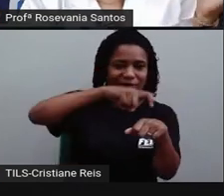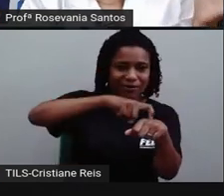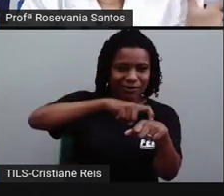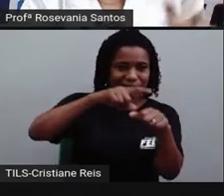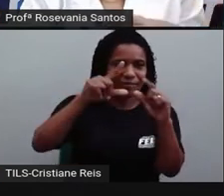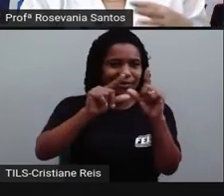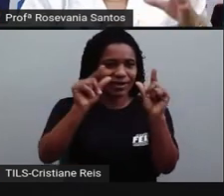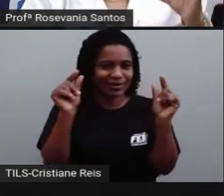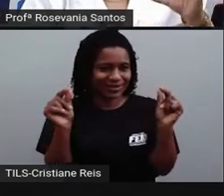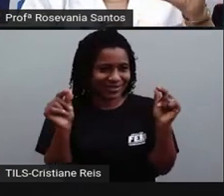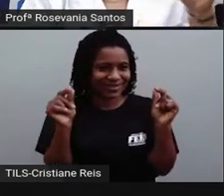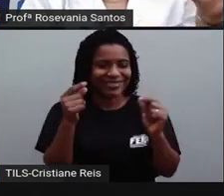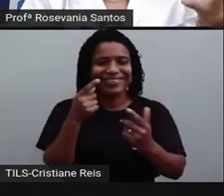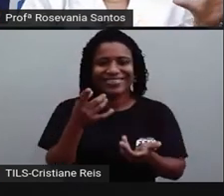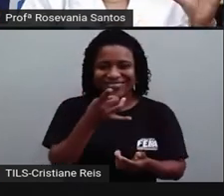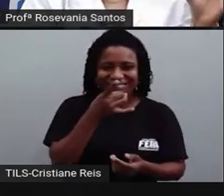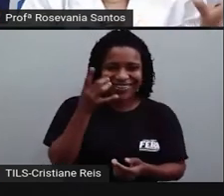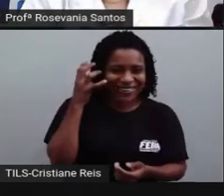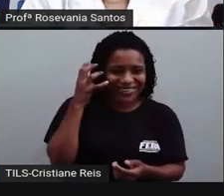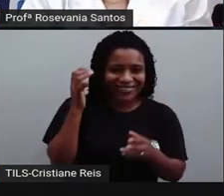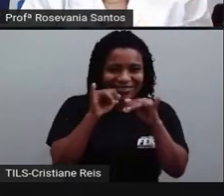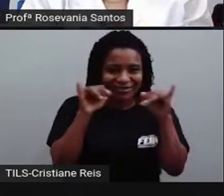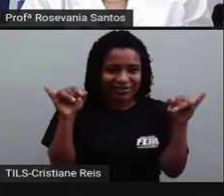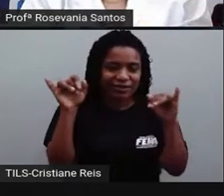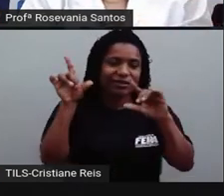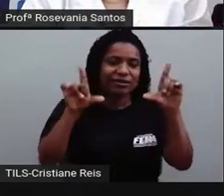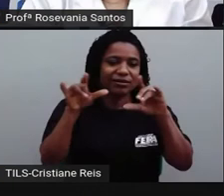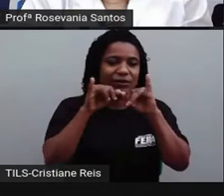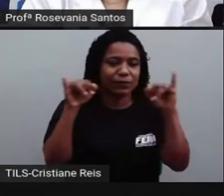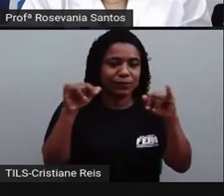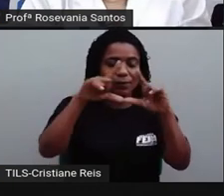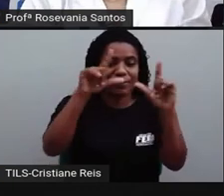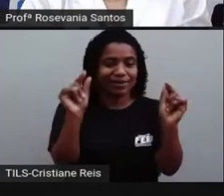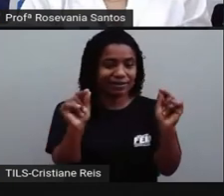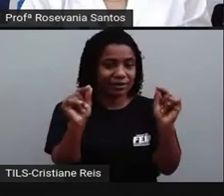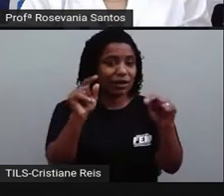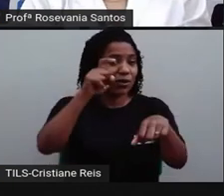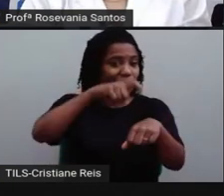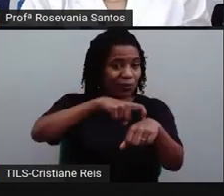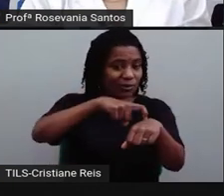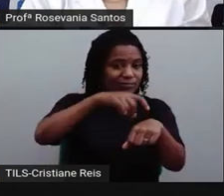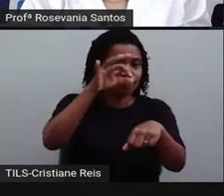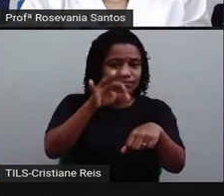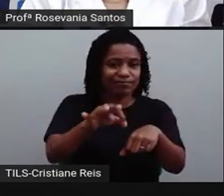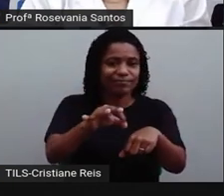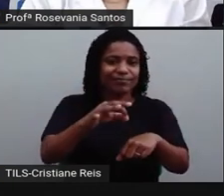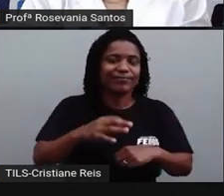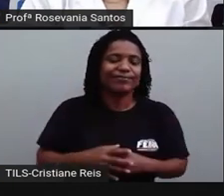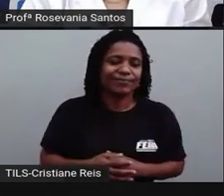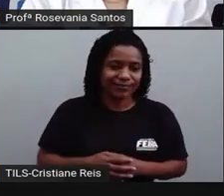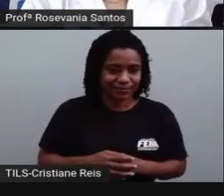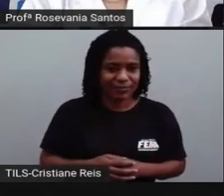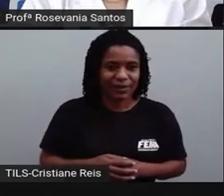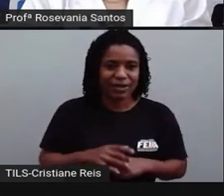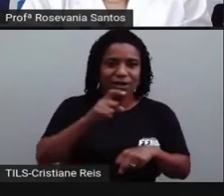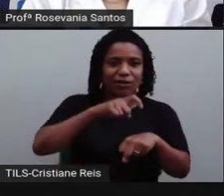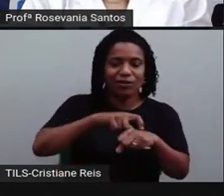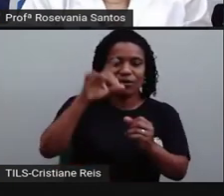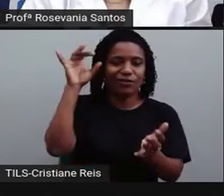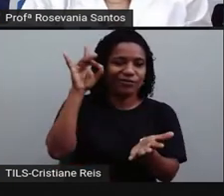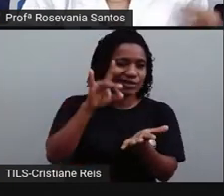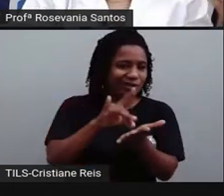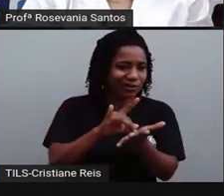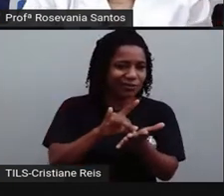horas. Então, a partir daí, você já sabe que essa é a hora oficial. Inclusive, a